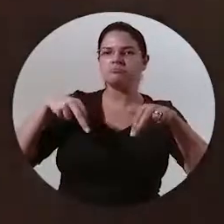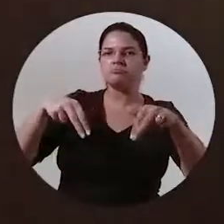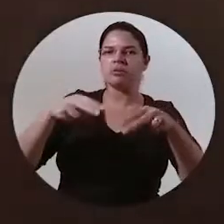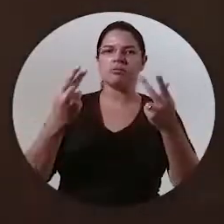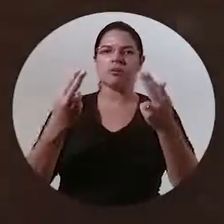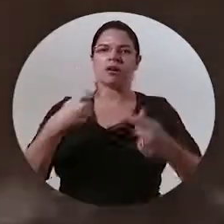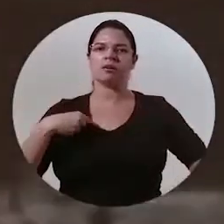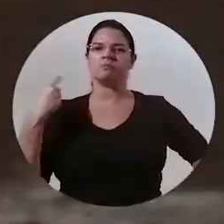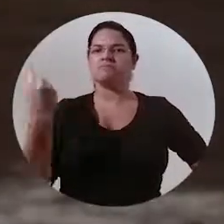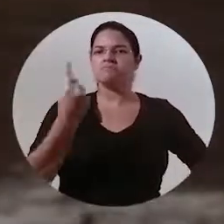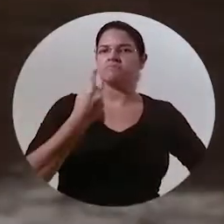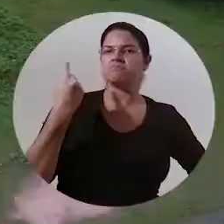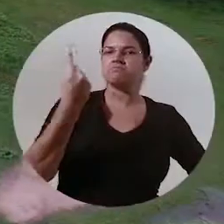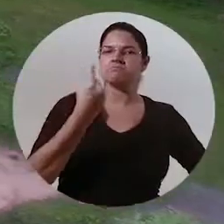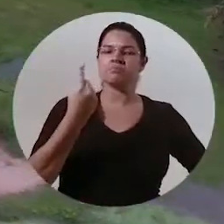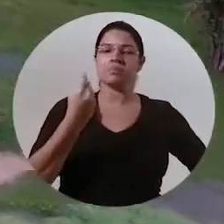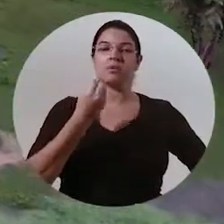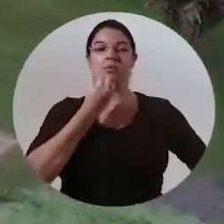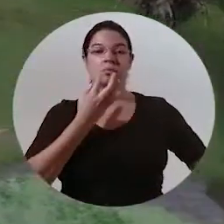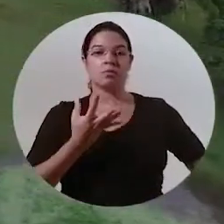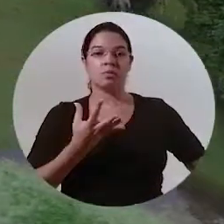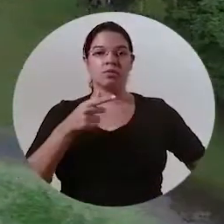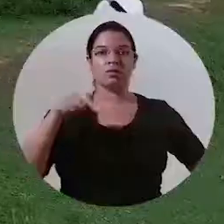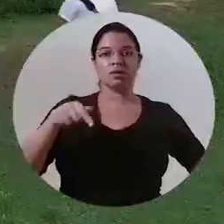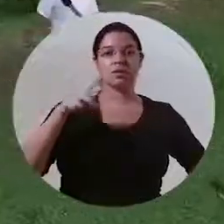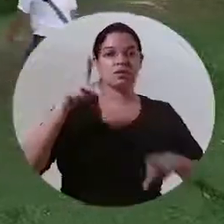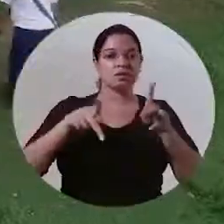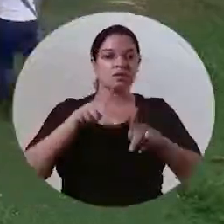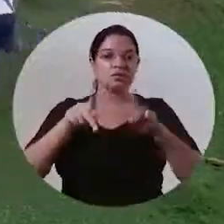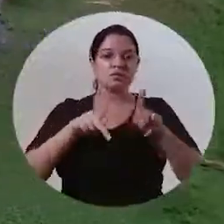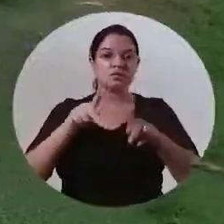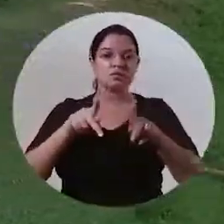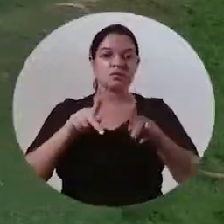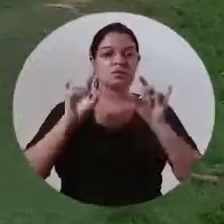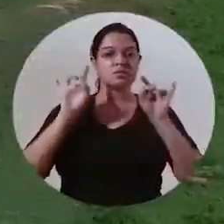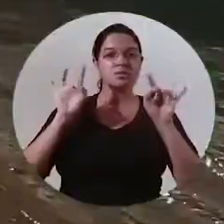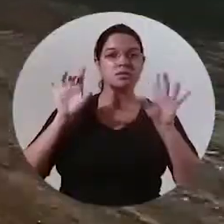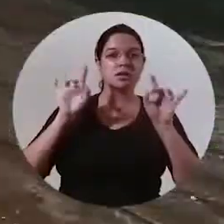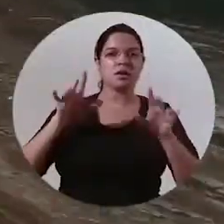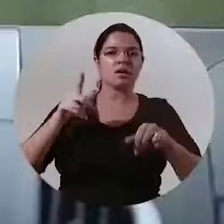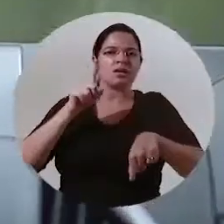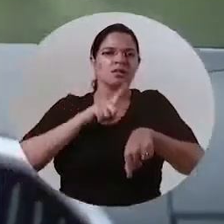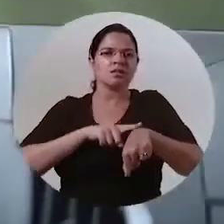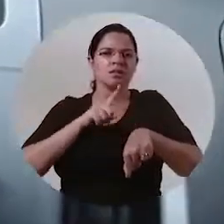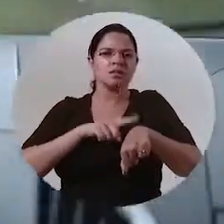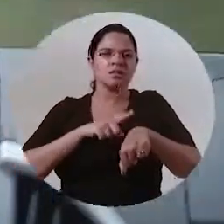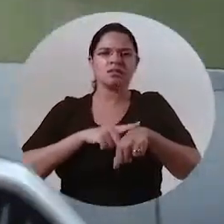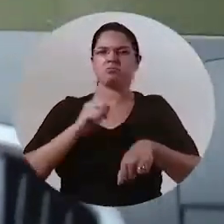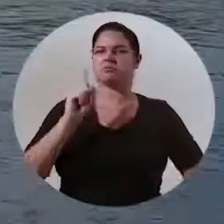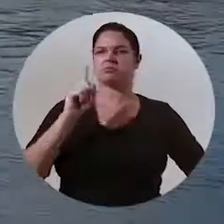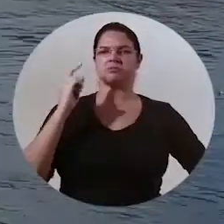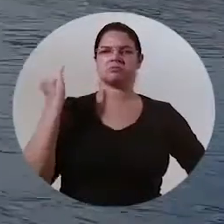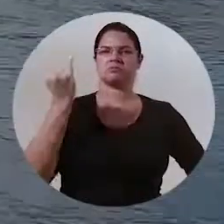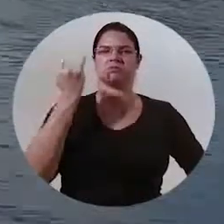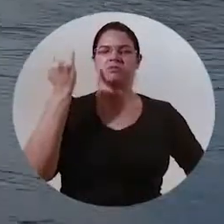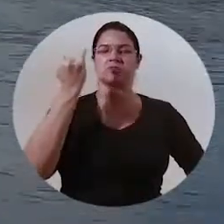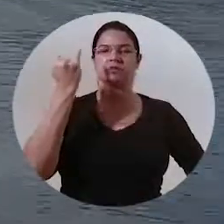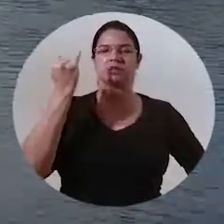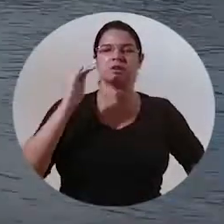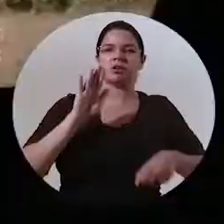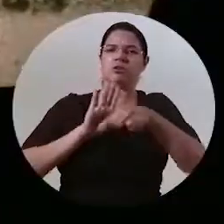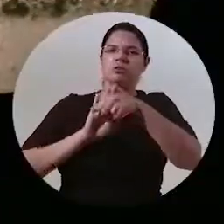de tanto que rodei O bom nisso tudo principalmente para as pessoas é que para mim o tempo é que menos